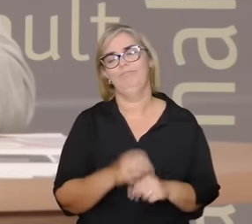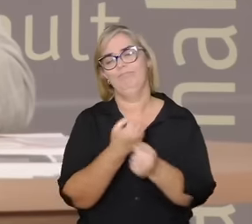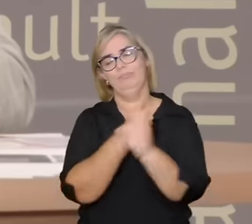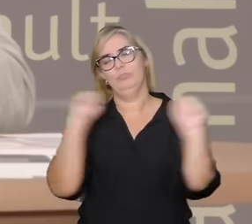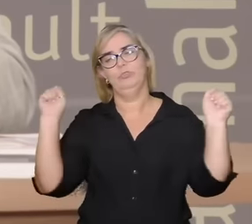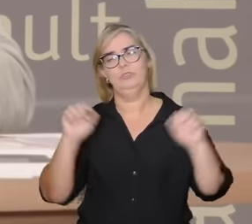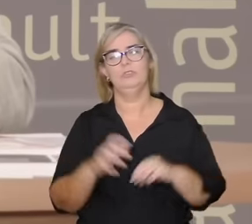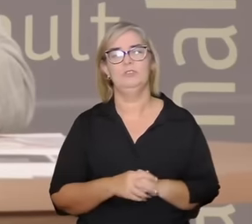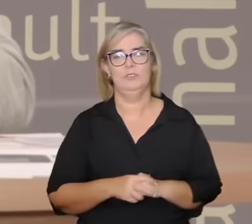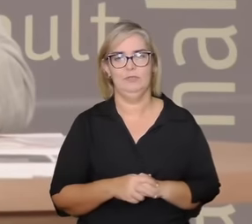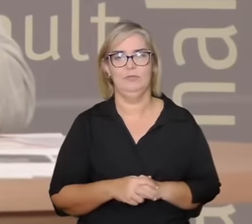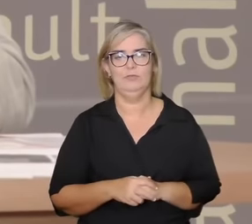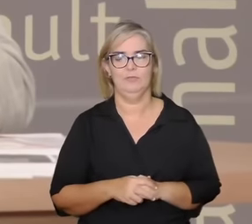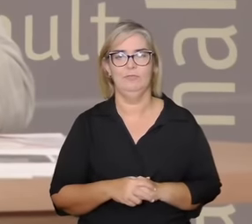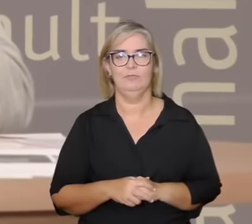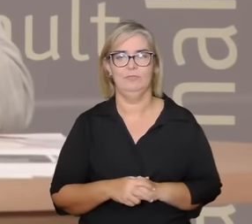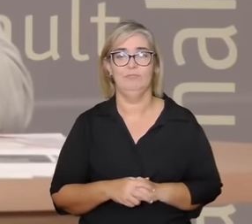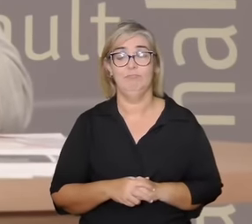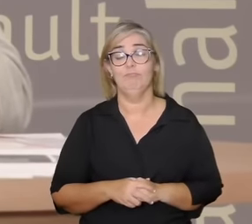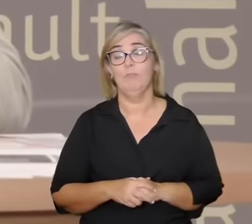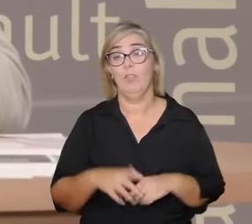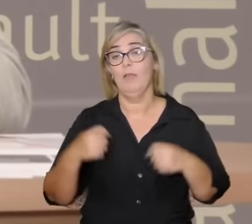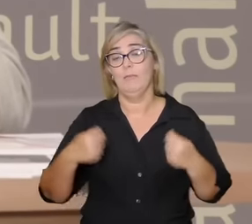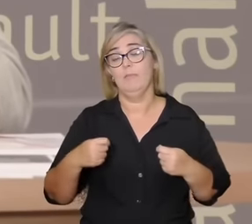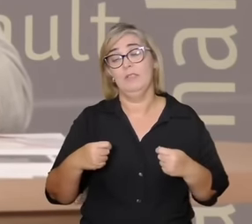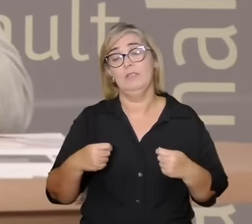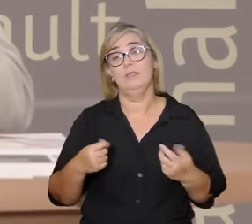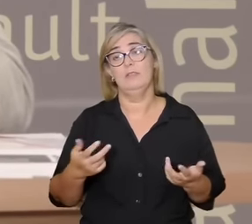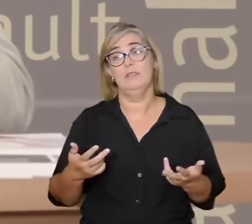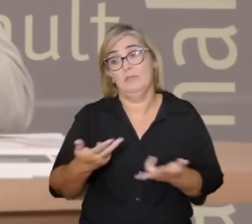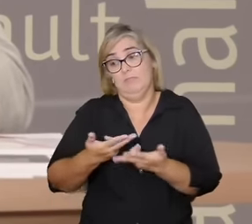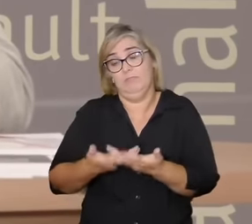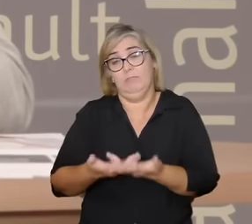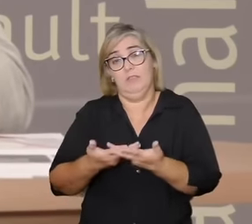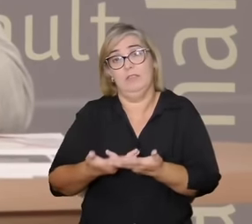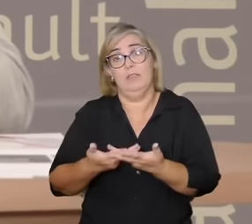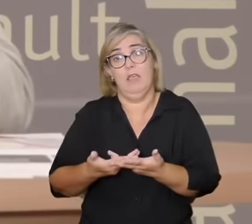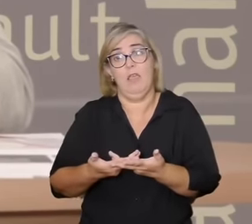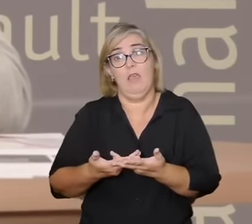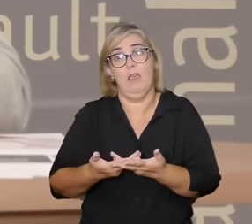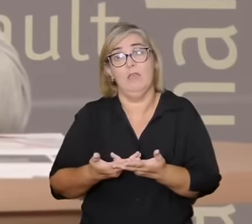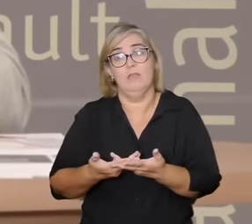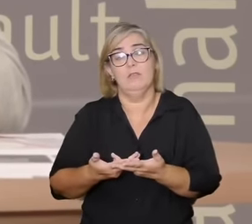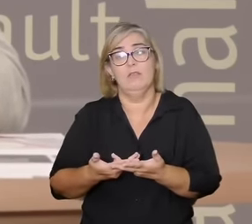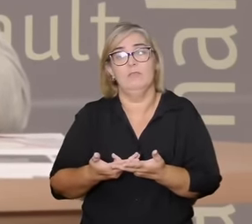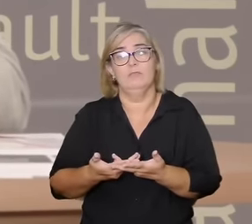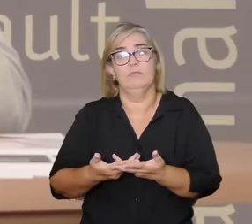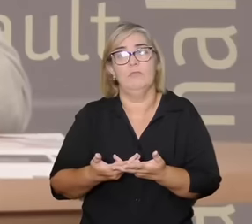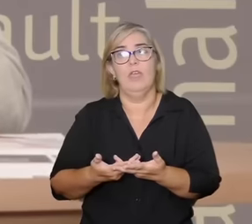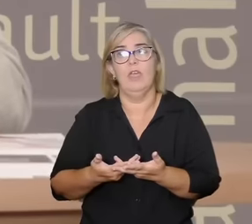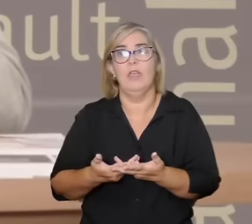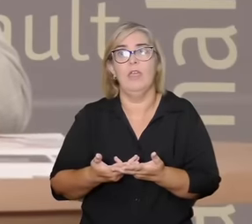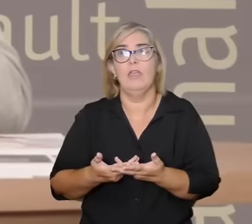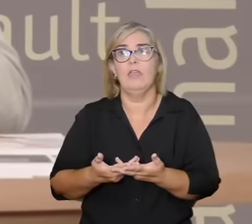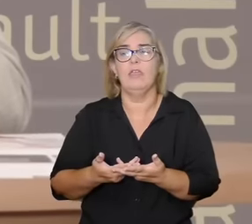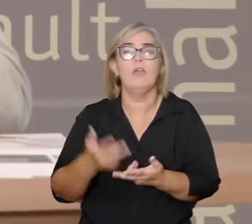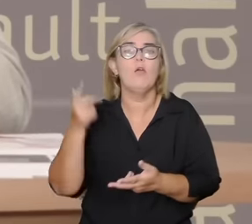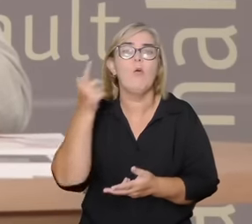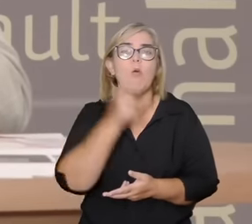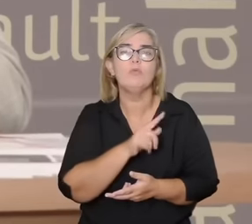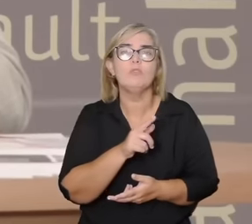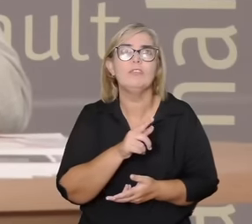muita humanidade para que a gente possa receber o outro e sermos recebidos sem o julgamento